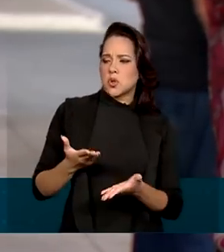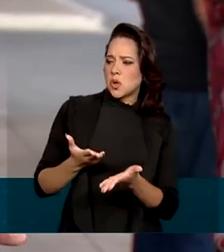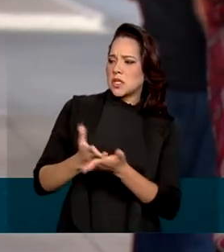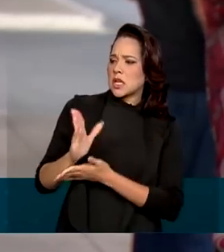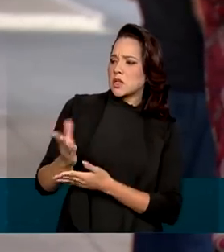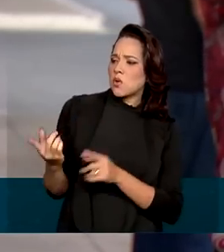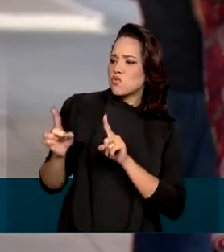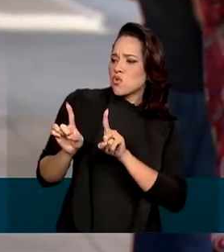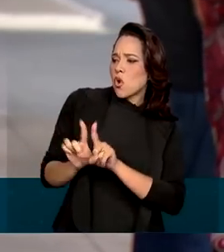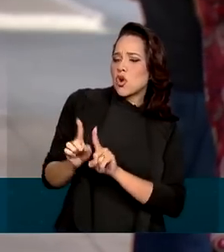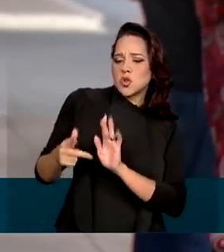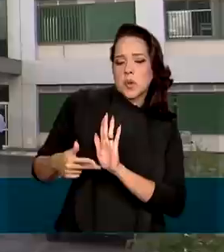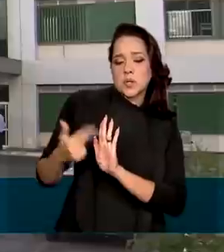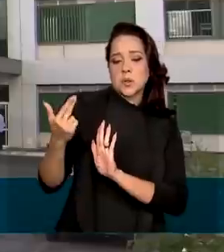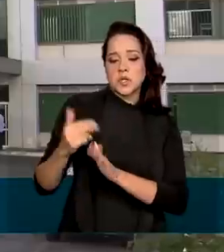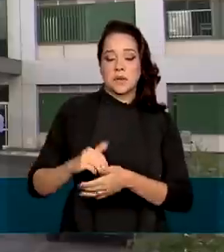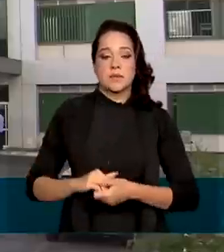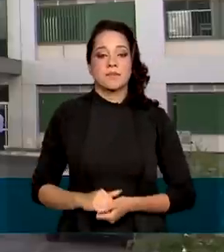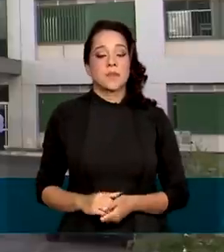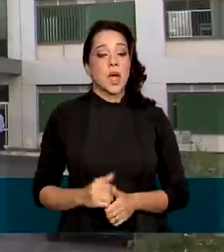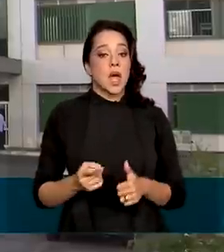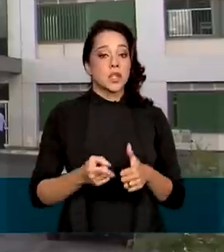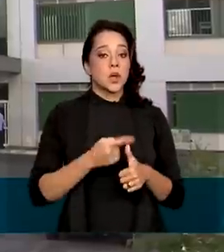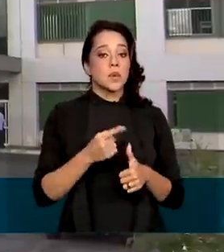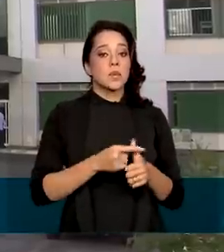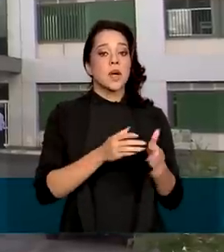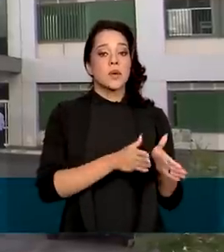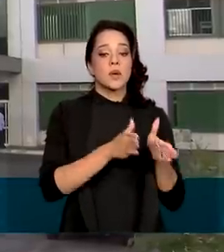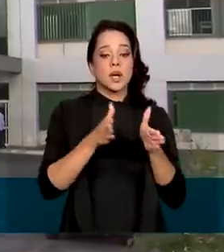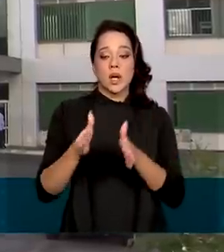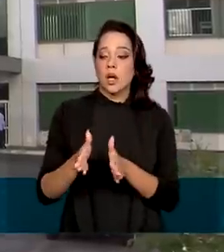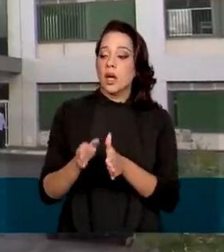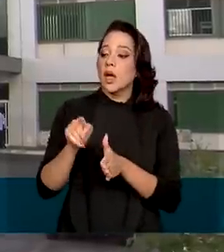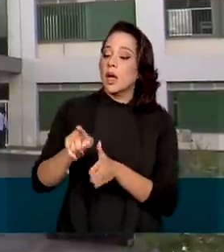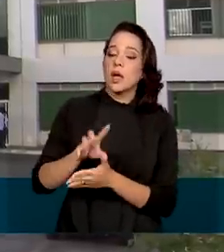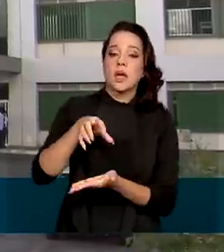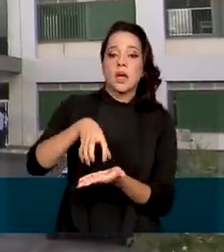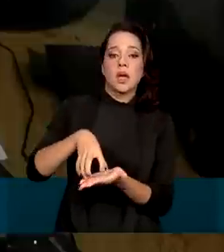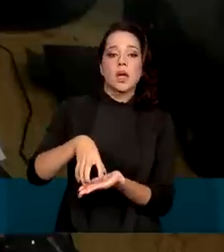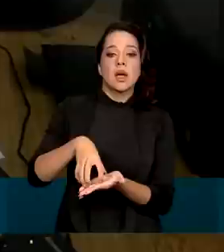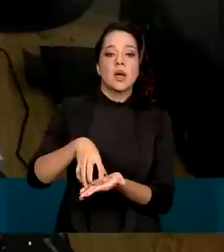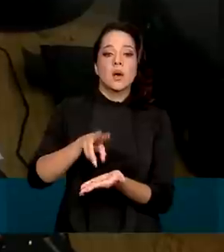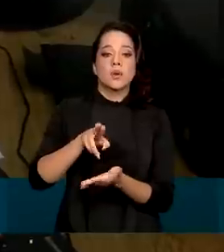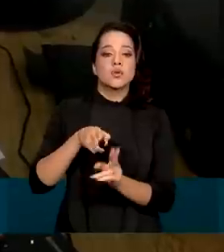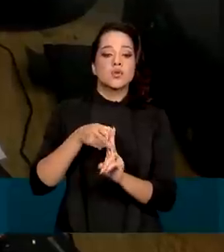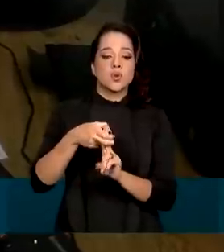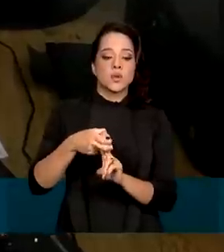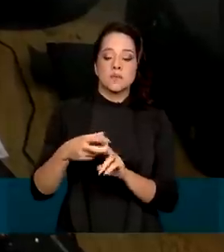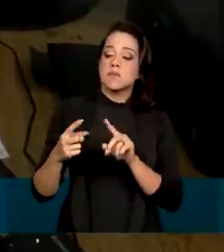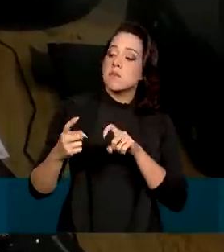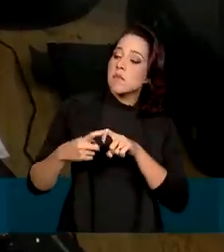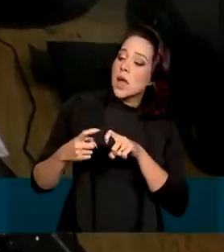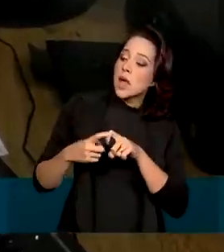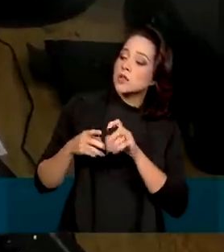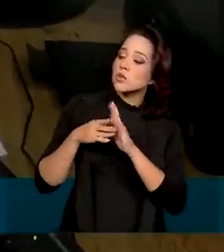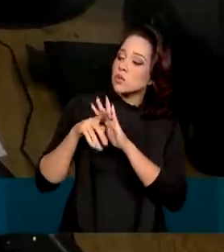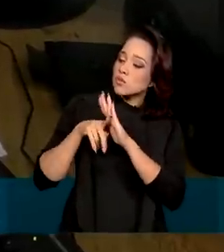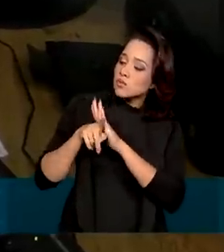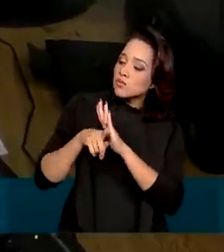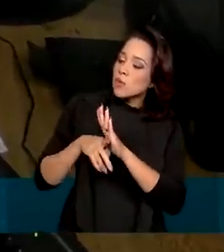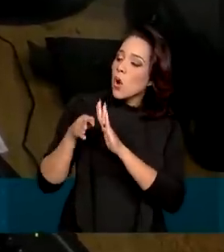do cônjuge para a cirurgia. O primeiro passo é ir a uma unidade básica de saúde, fazer uma consulta, pegar as